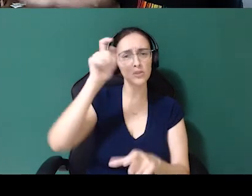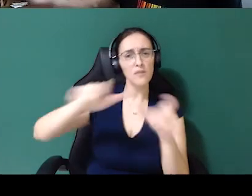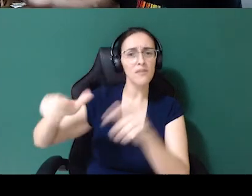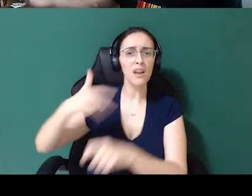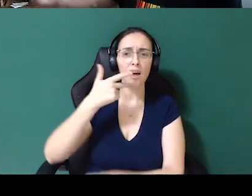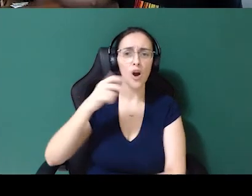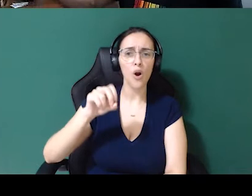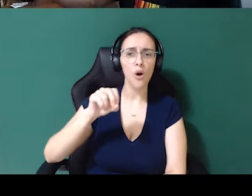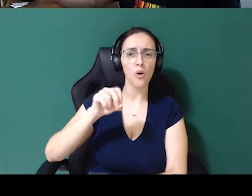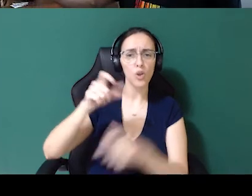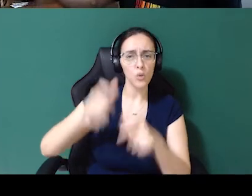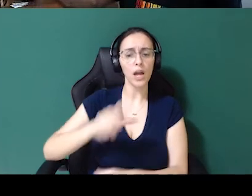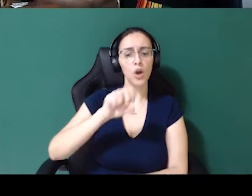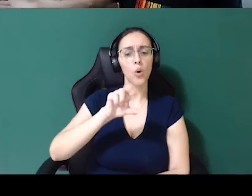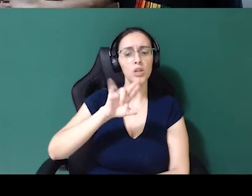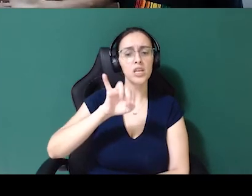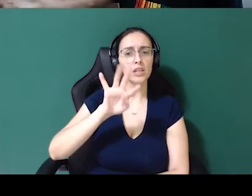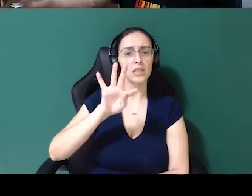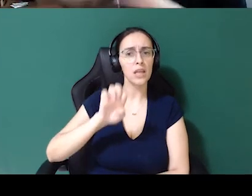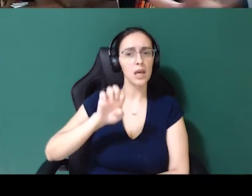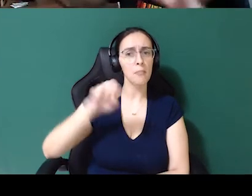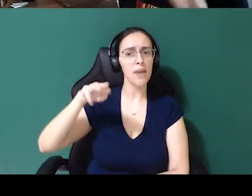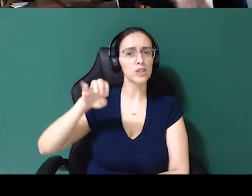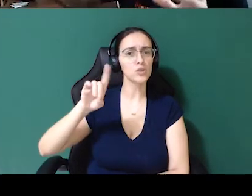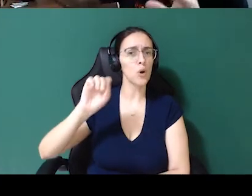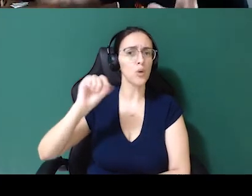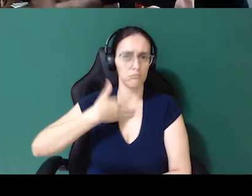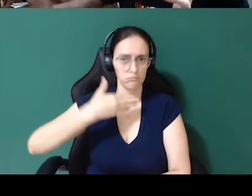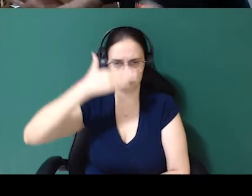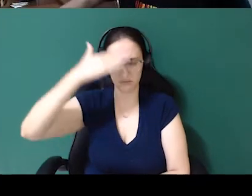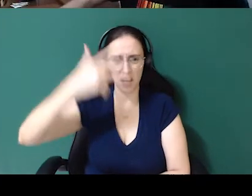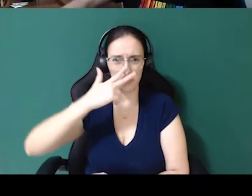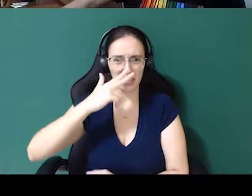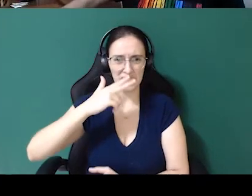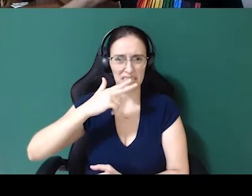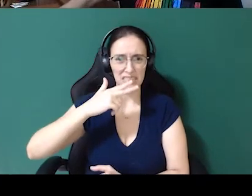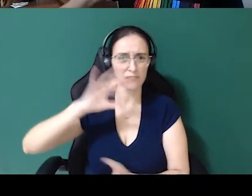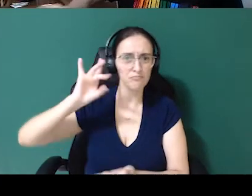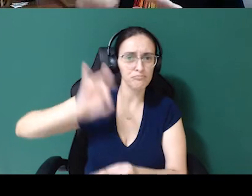Médio como árabes, que é o que a tradução mais literal pegou na hora.